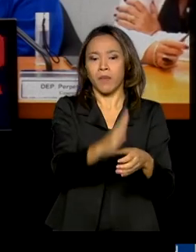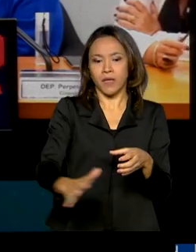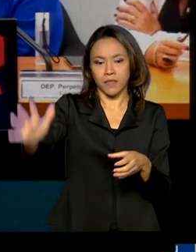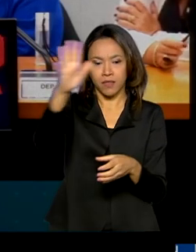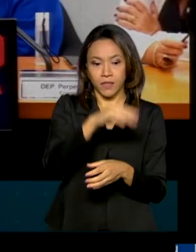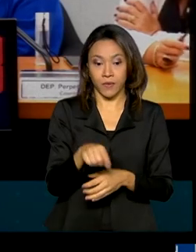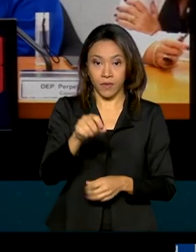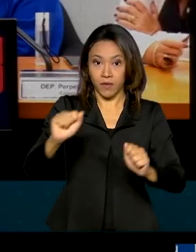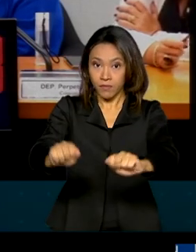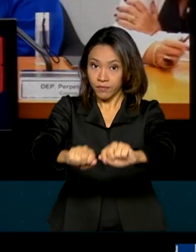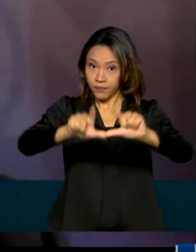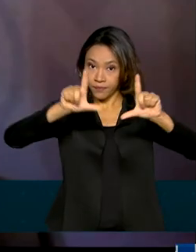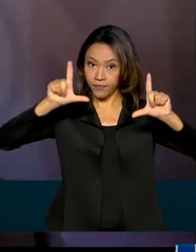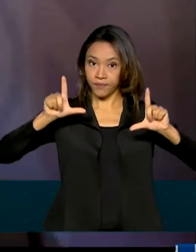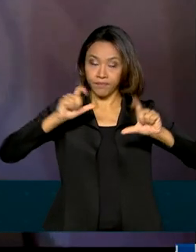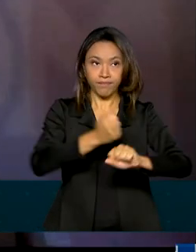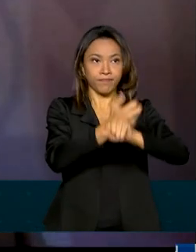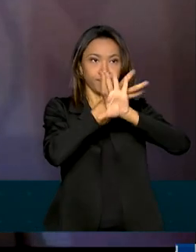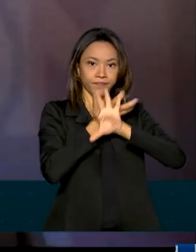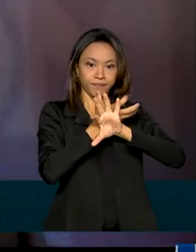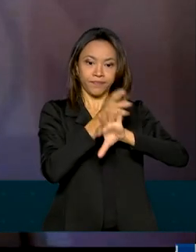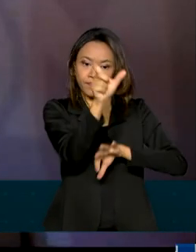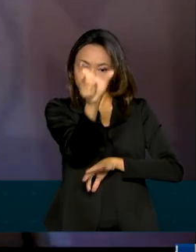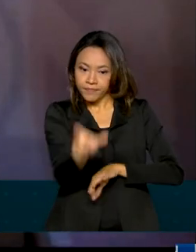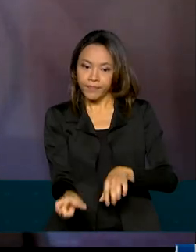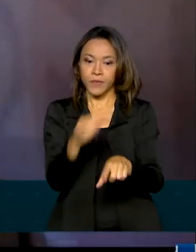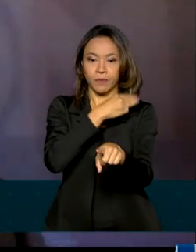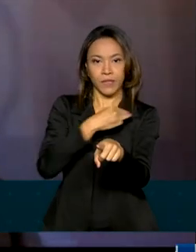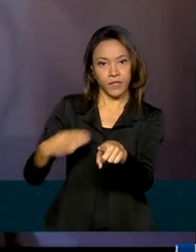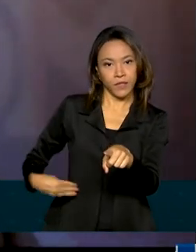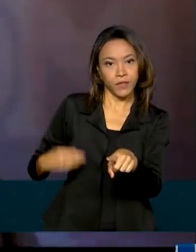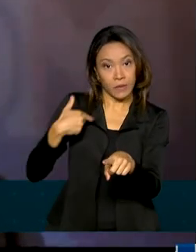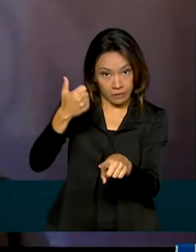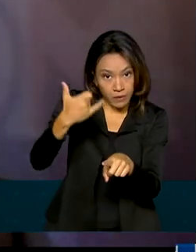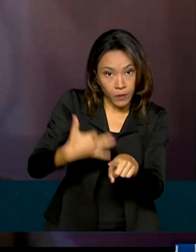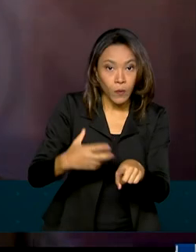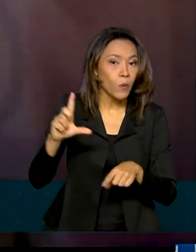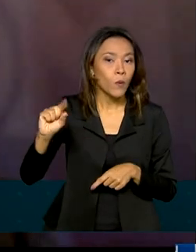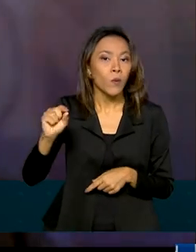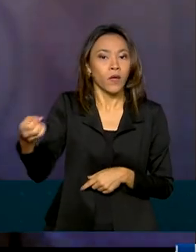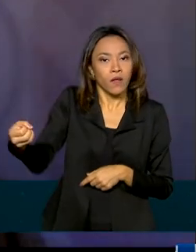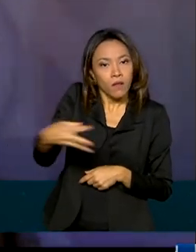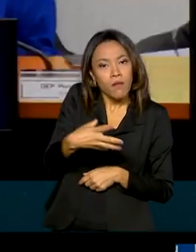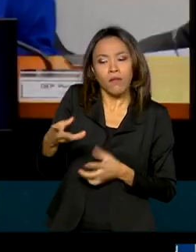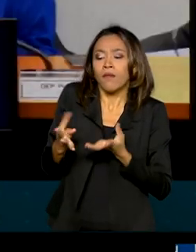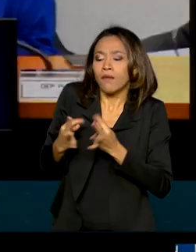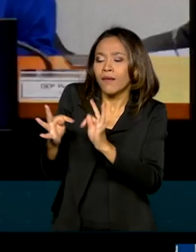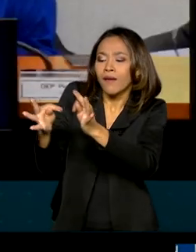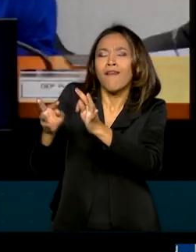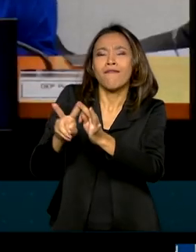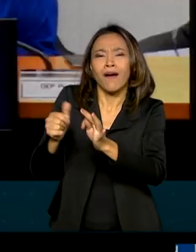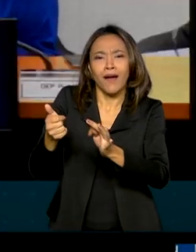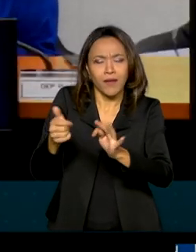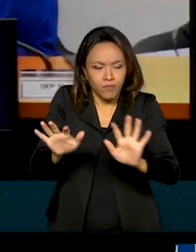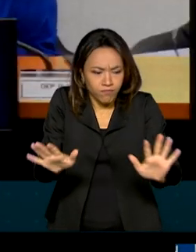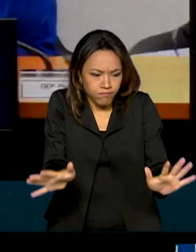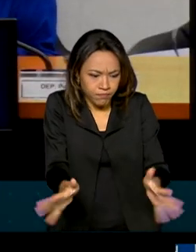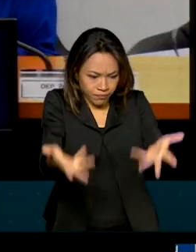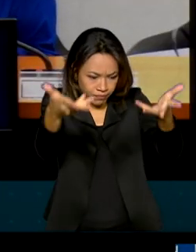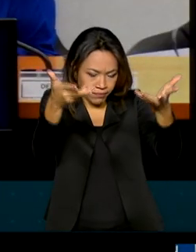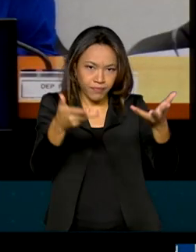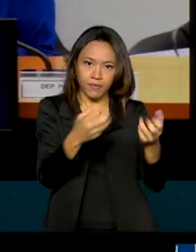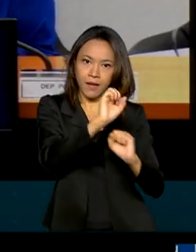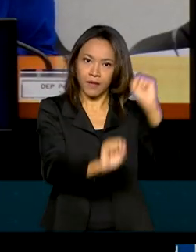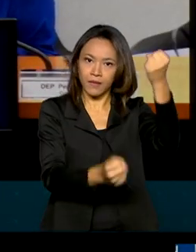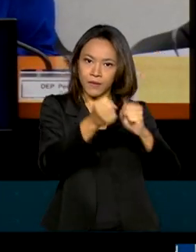videoconferência com deputados, o ministro das Comunicações explicou que a nova tecnologia vai impulsionar a indústria